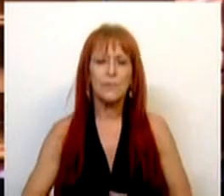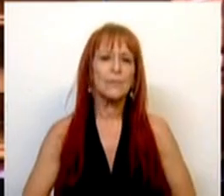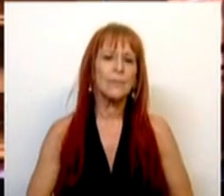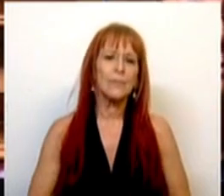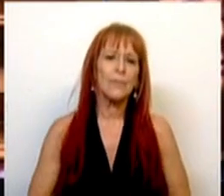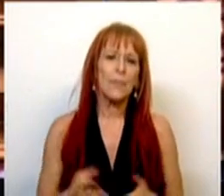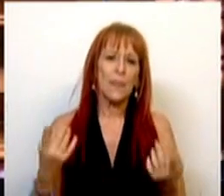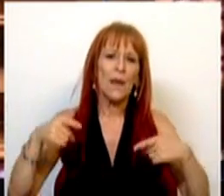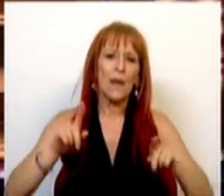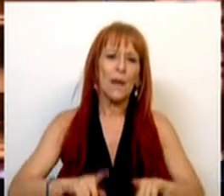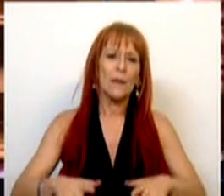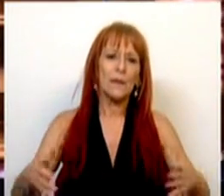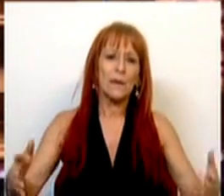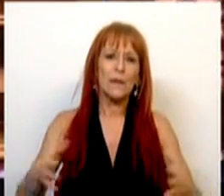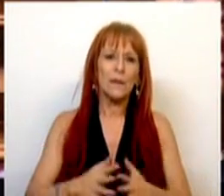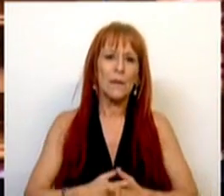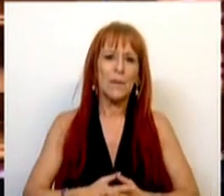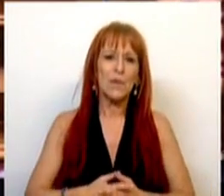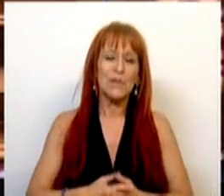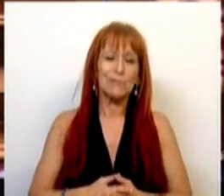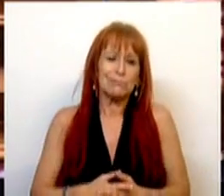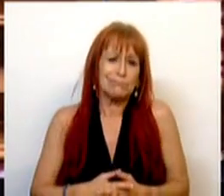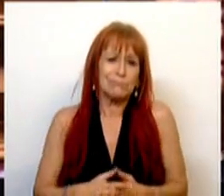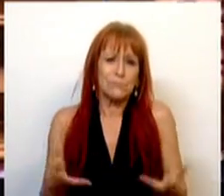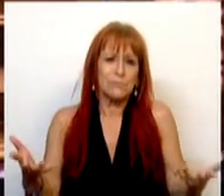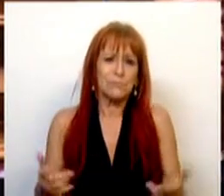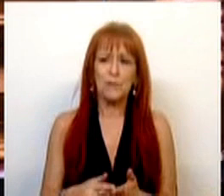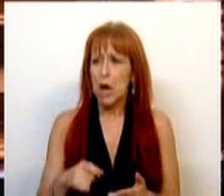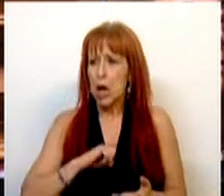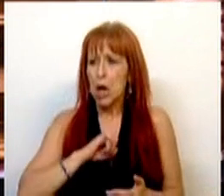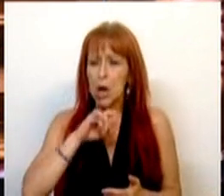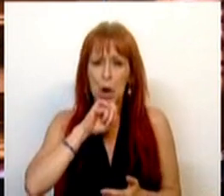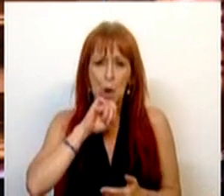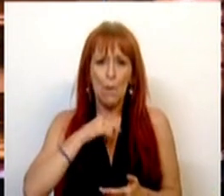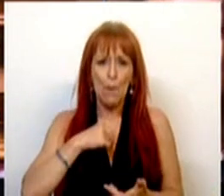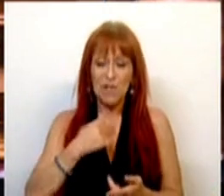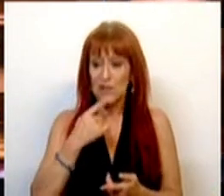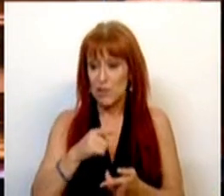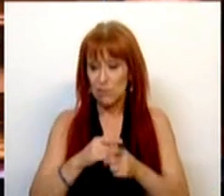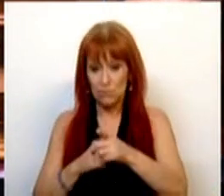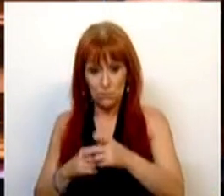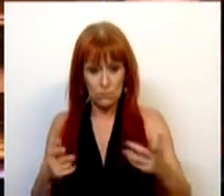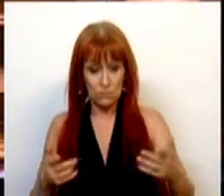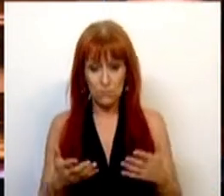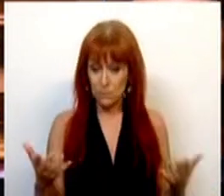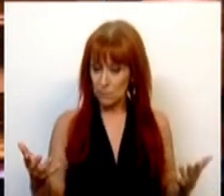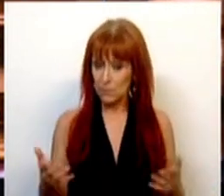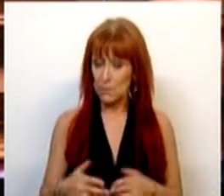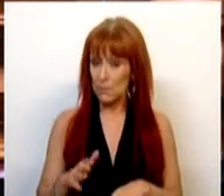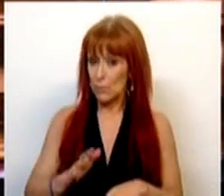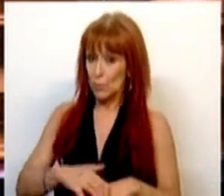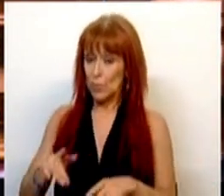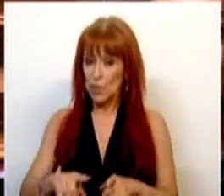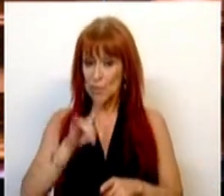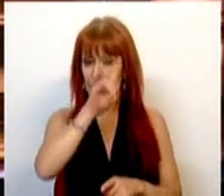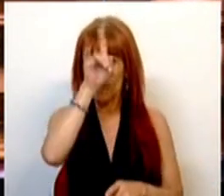Mas também, nesse aspecto, eu posso adiantar que, relativamente